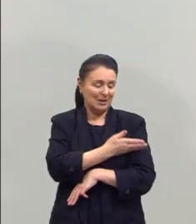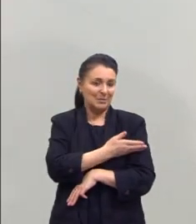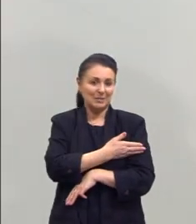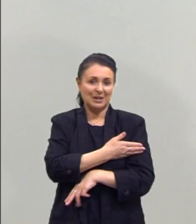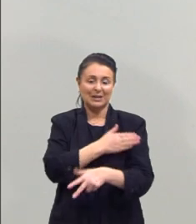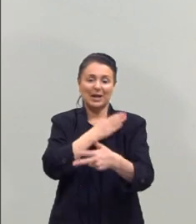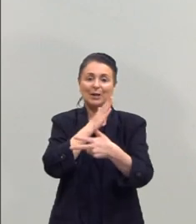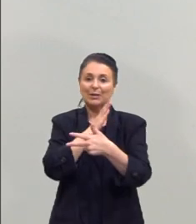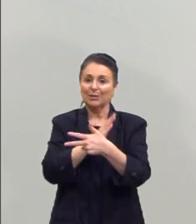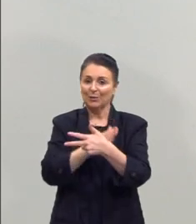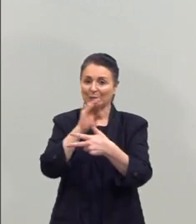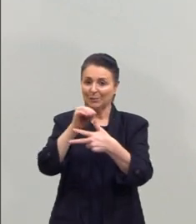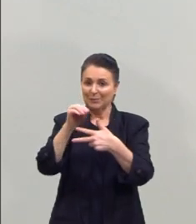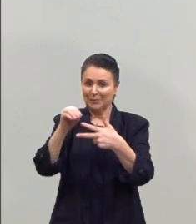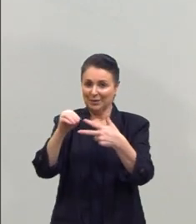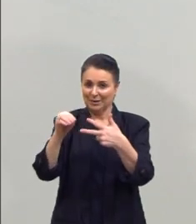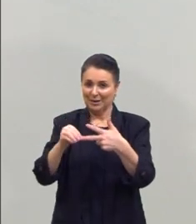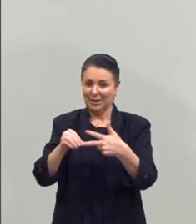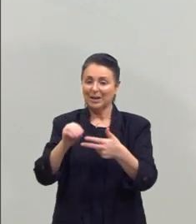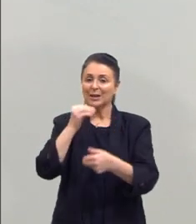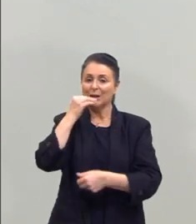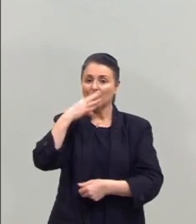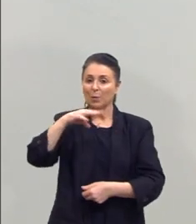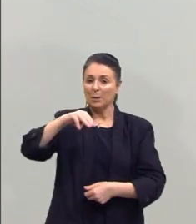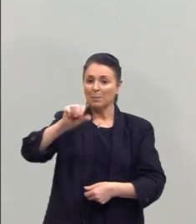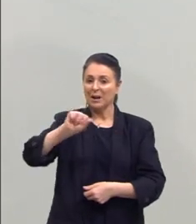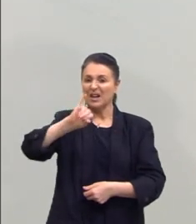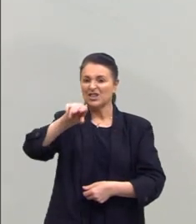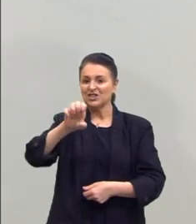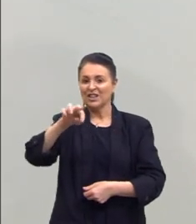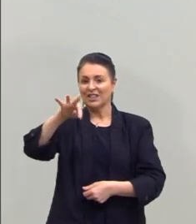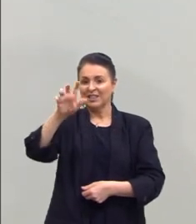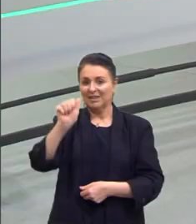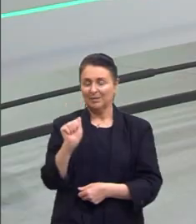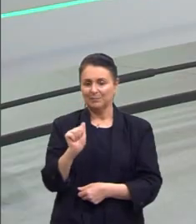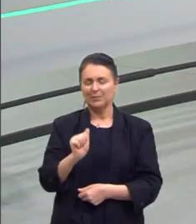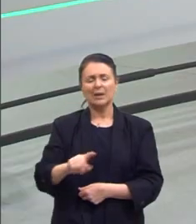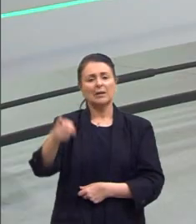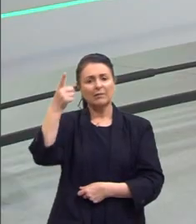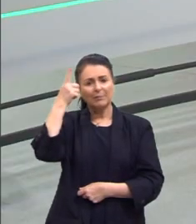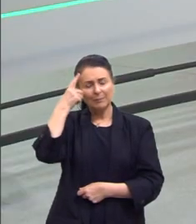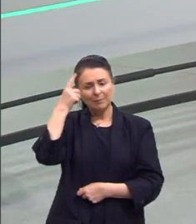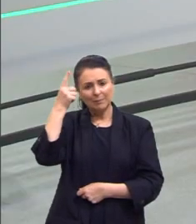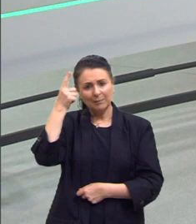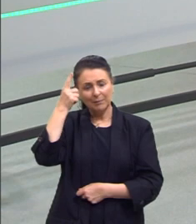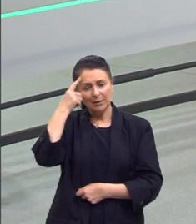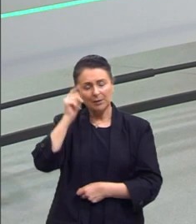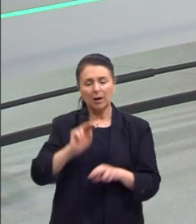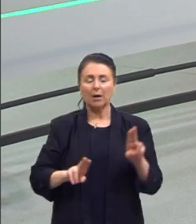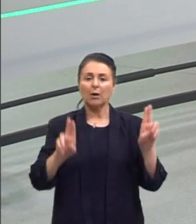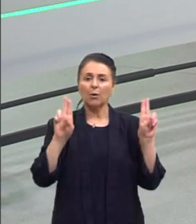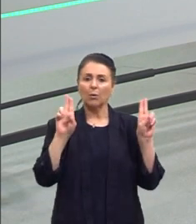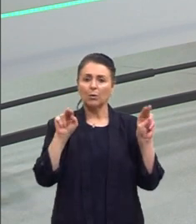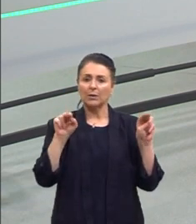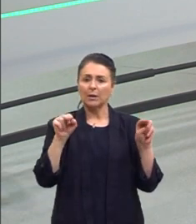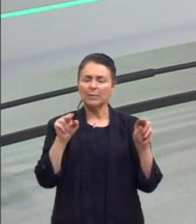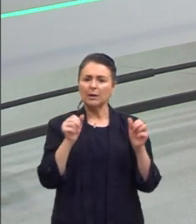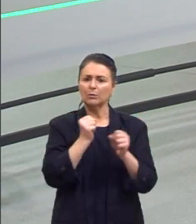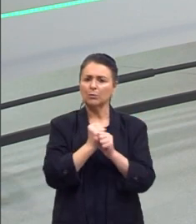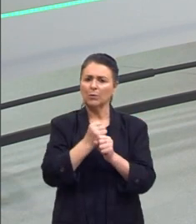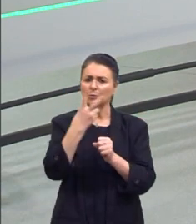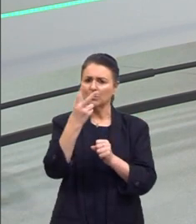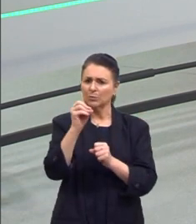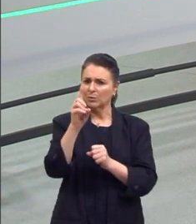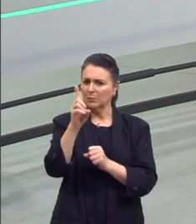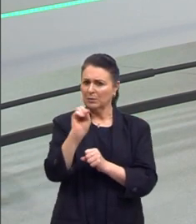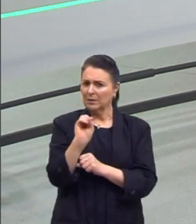projeto Pré-ENEM na cor magenta. E a gente vai pensar, então, sobre aquela temática de 2010, não é mesmo,